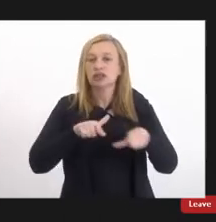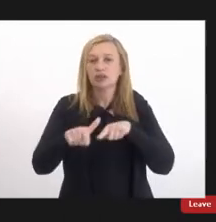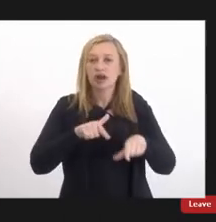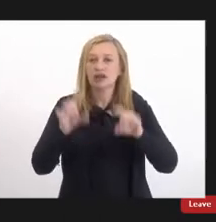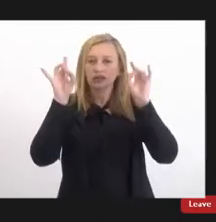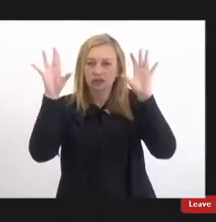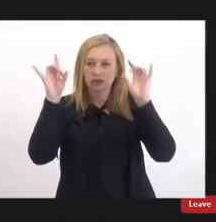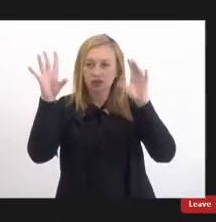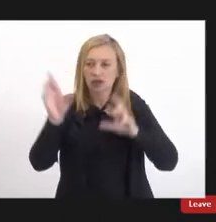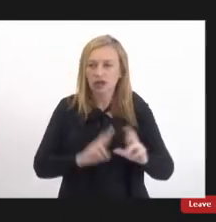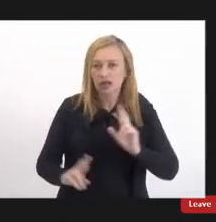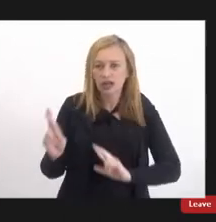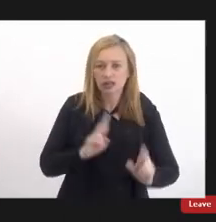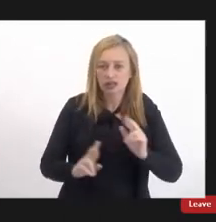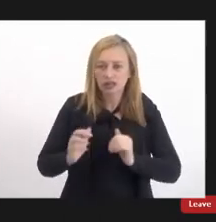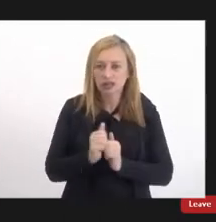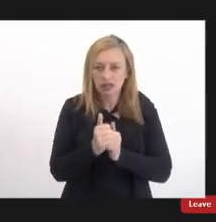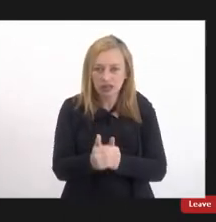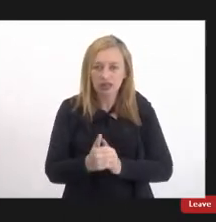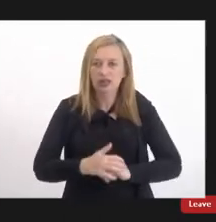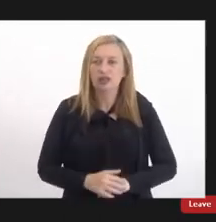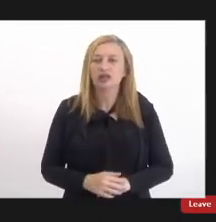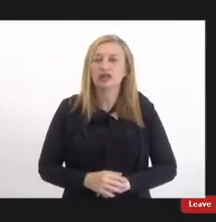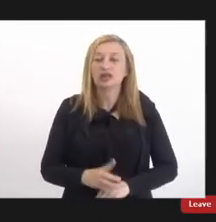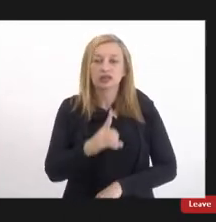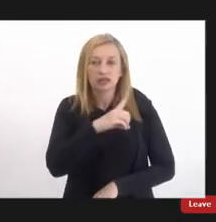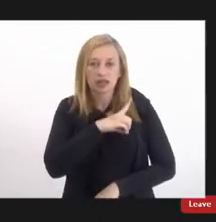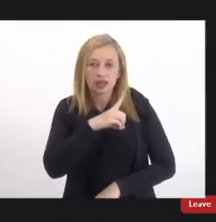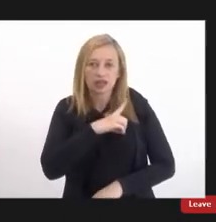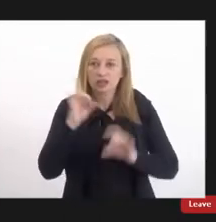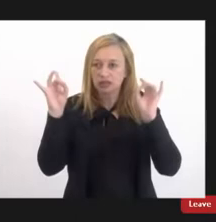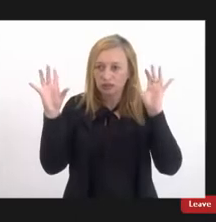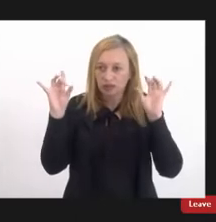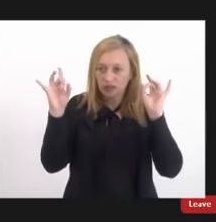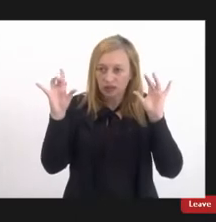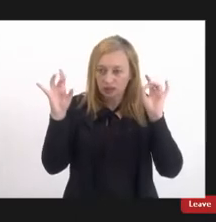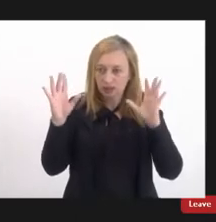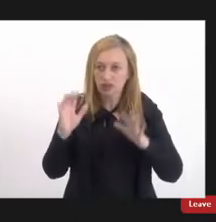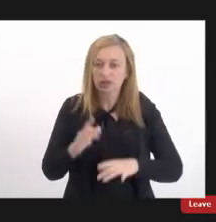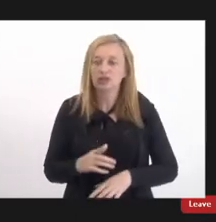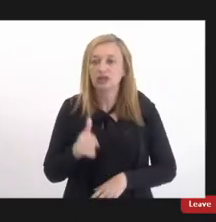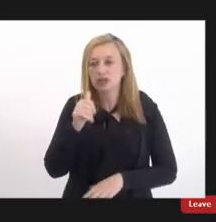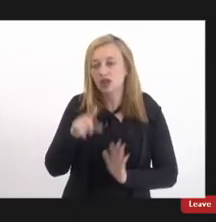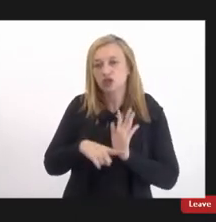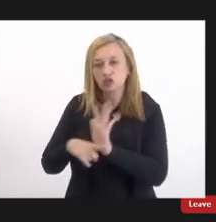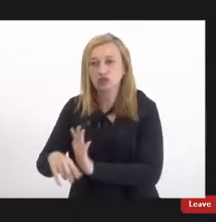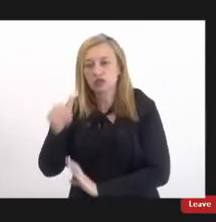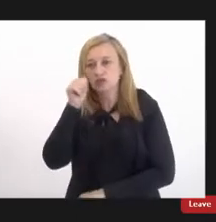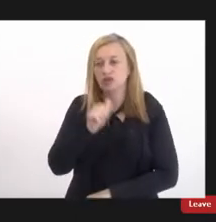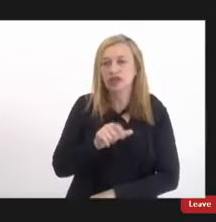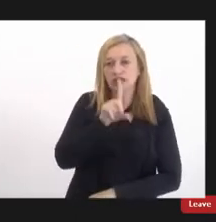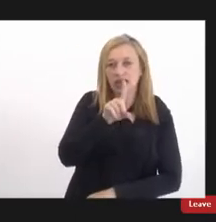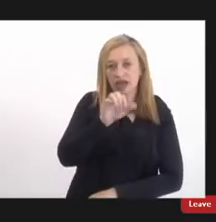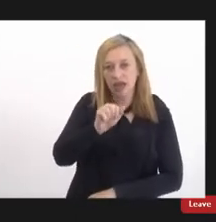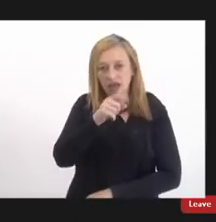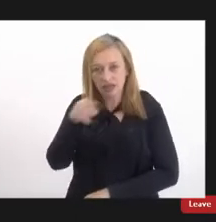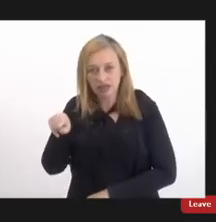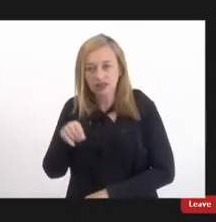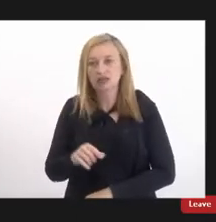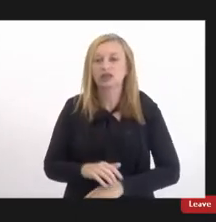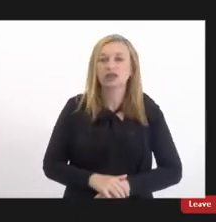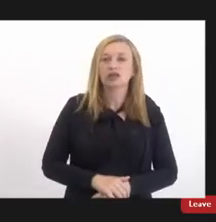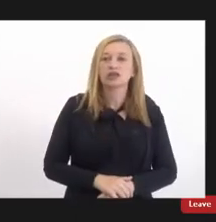relacionados a seguir delegacias especializadas de atendimento a mulher de ANGES que